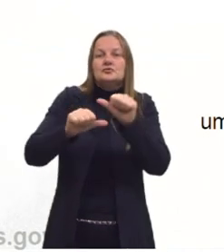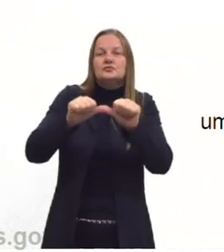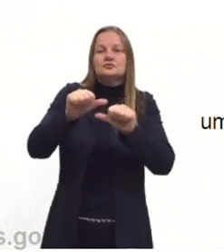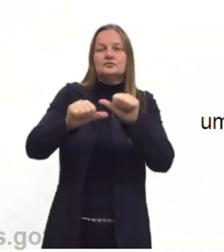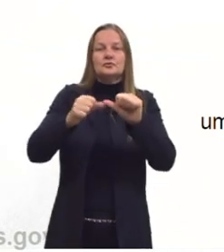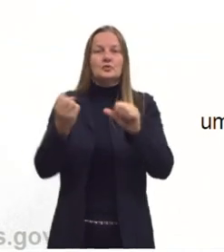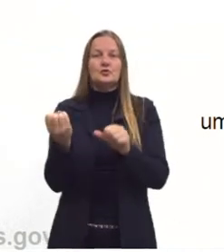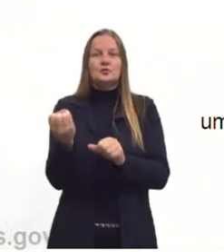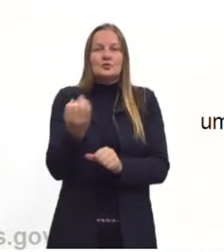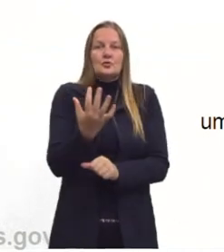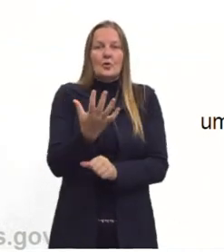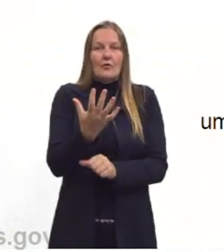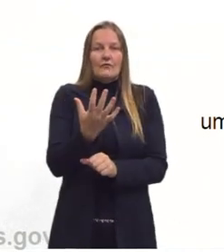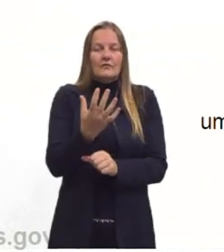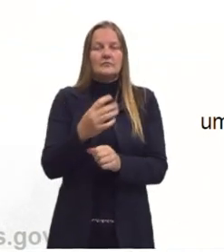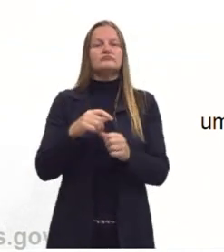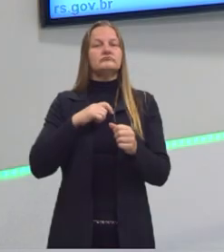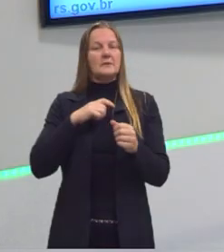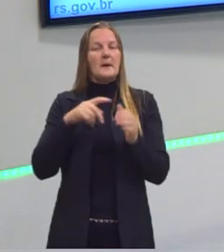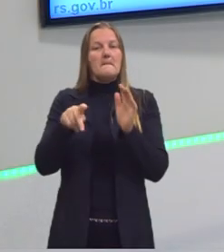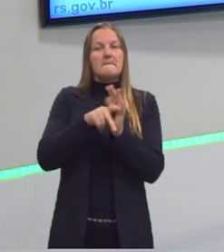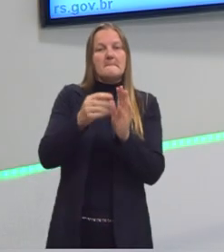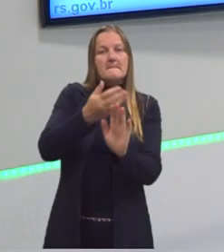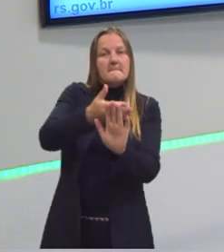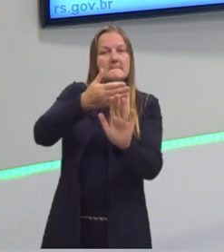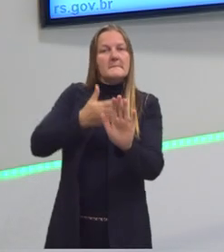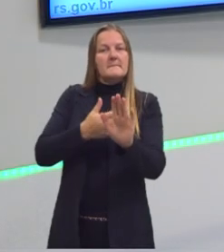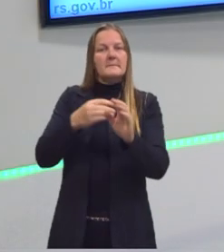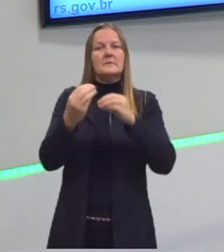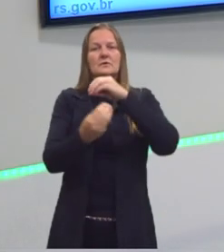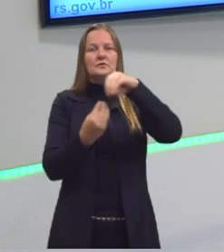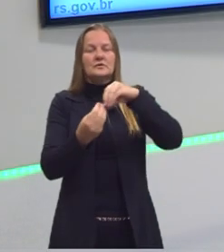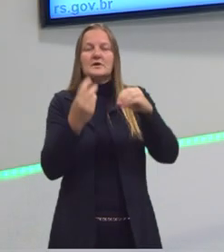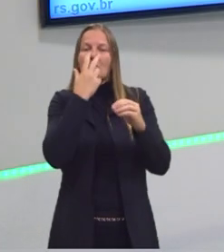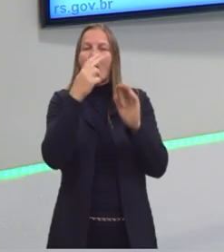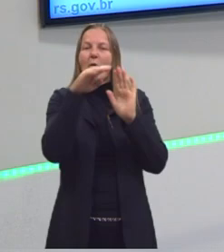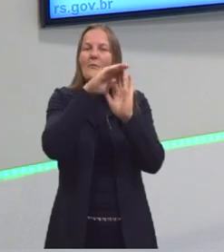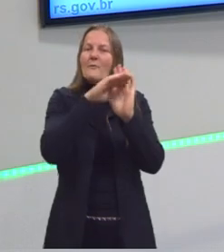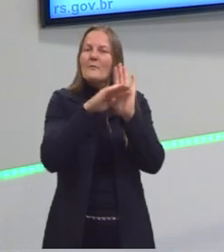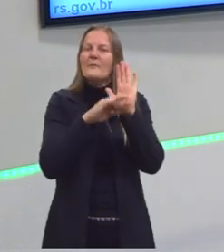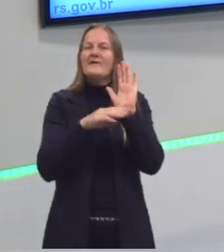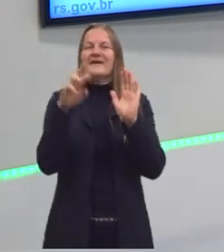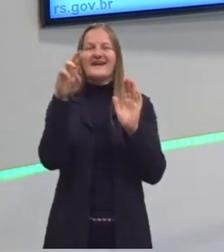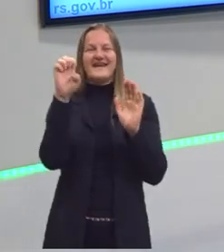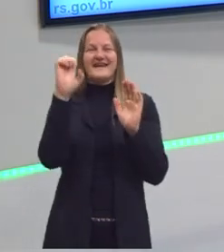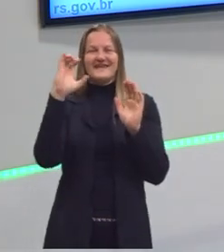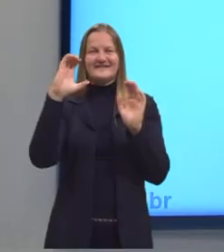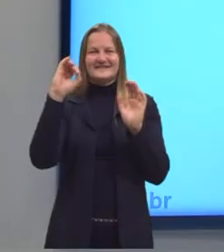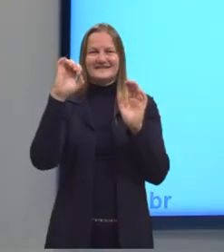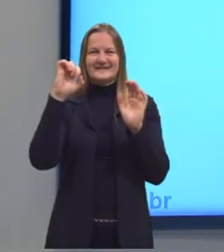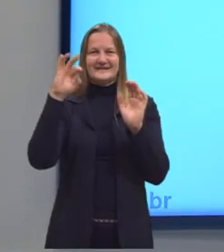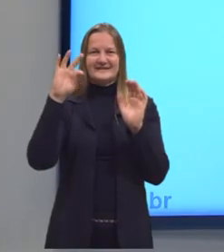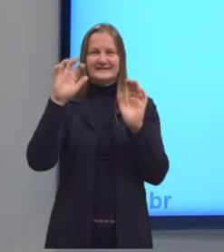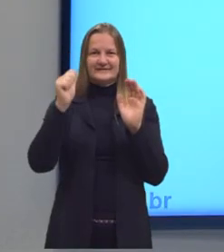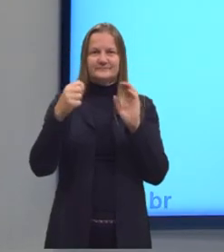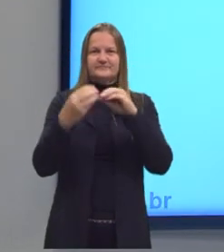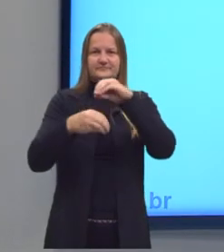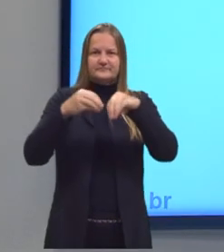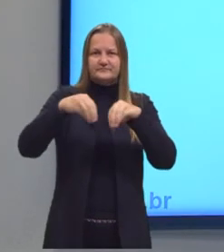diferentes dos reagentes, né? Como se eu estivesse fazendo uma receita, onde os reagentes aqui